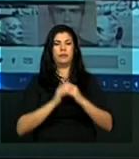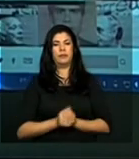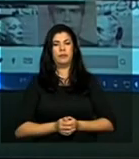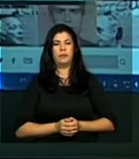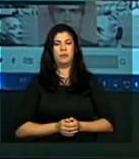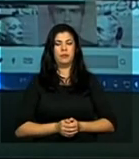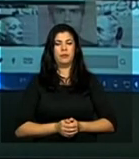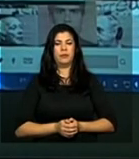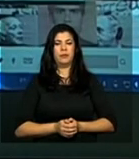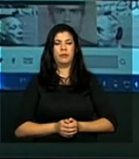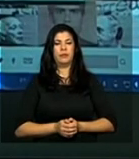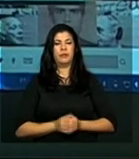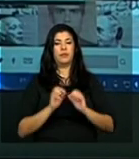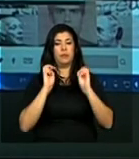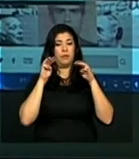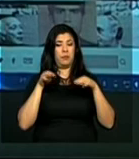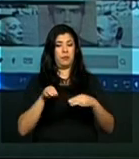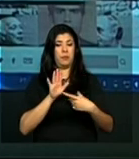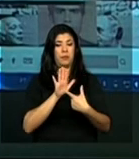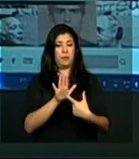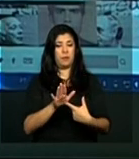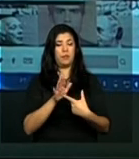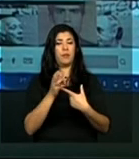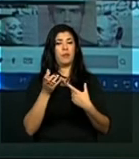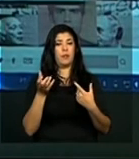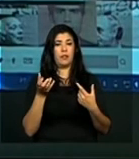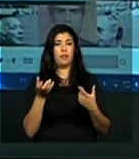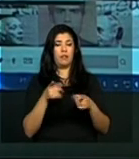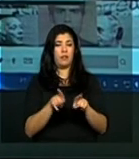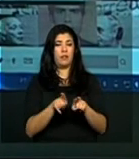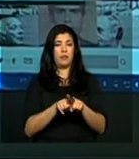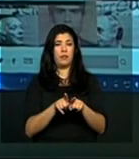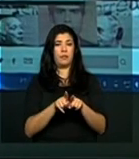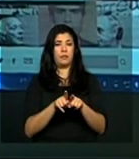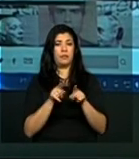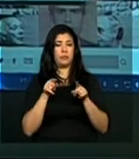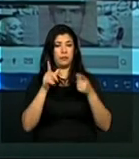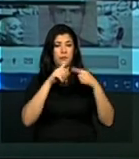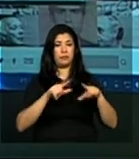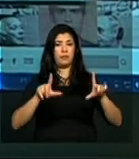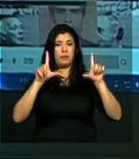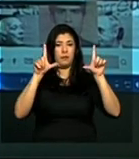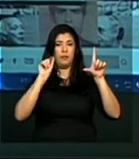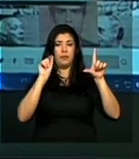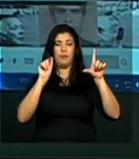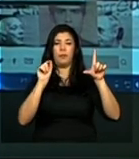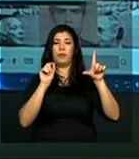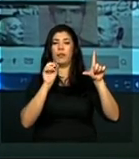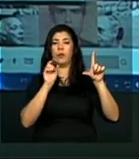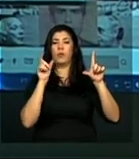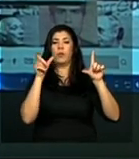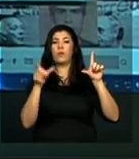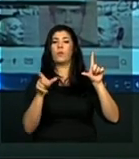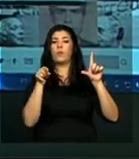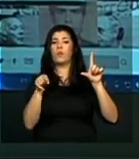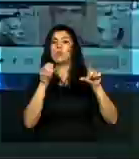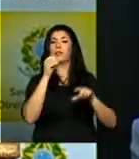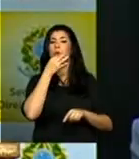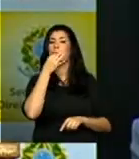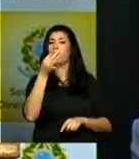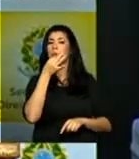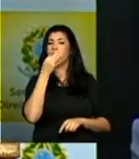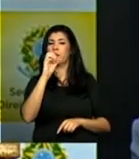Bom, e, por fim, só queria dizer que a gente criou também esse espaço Opinião, porque sentimos a